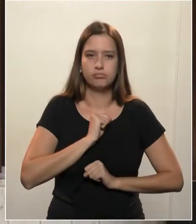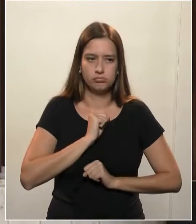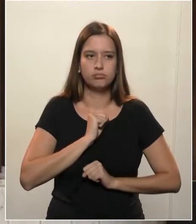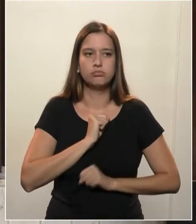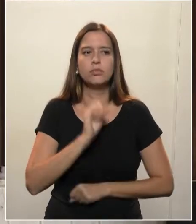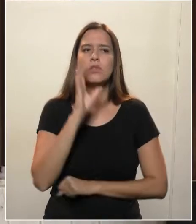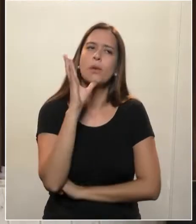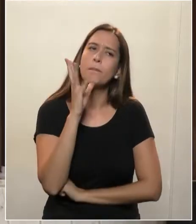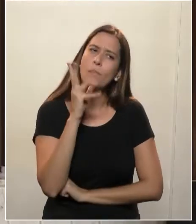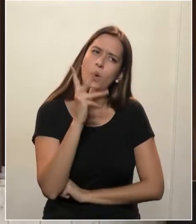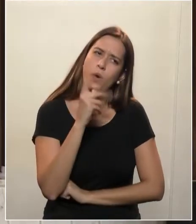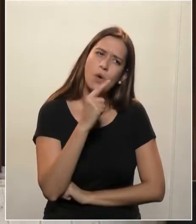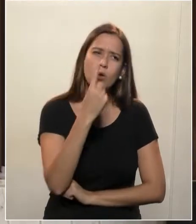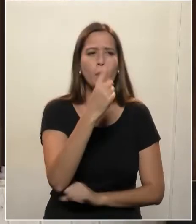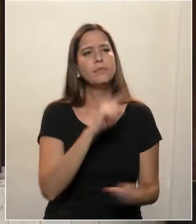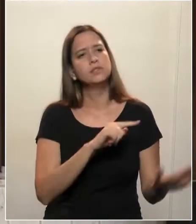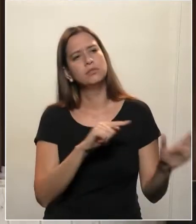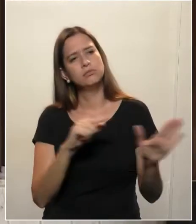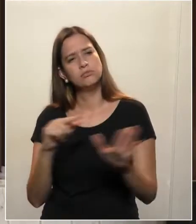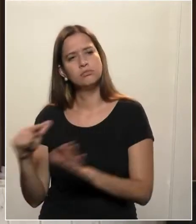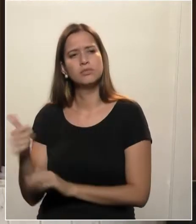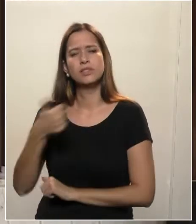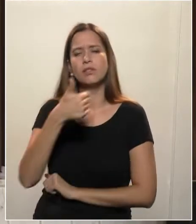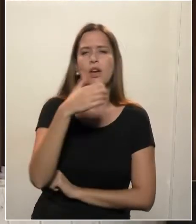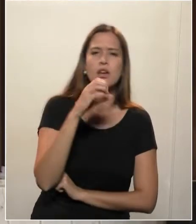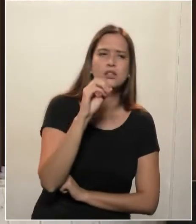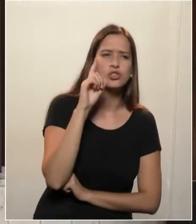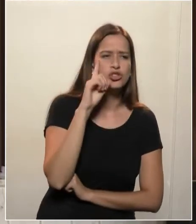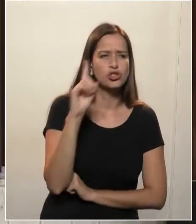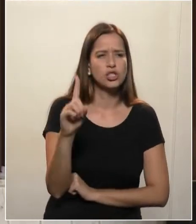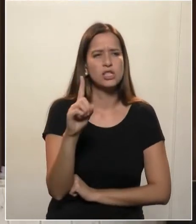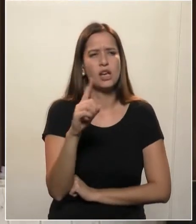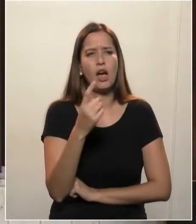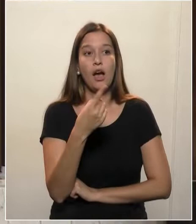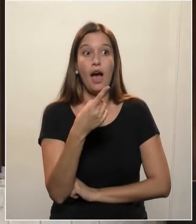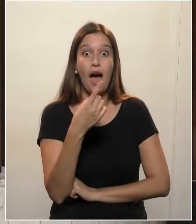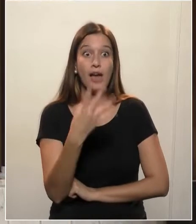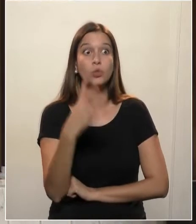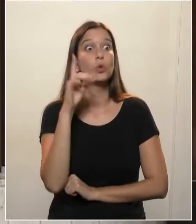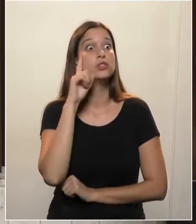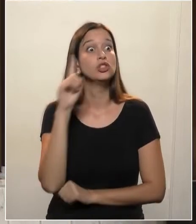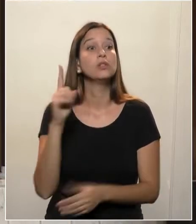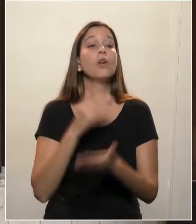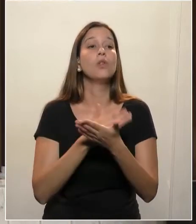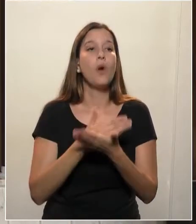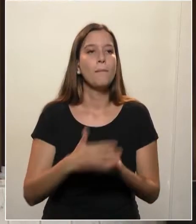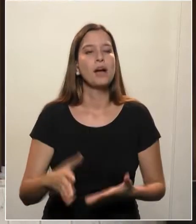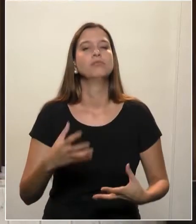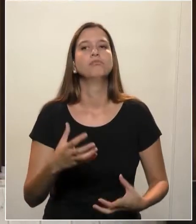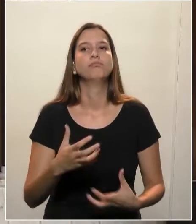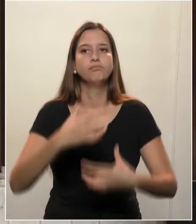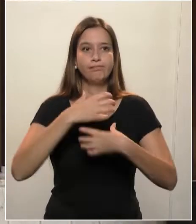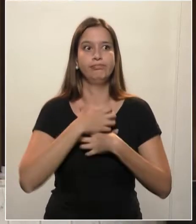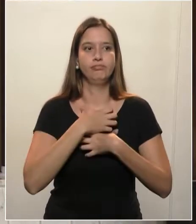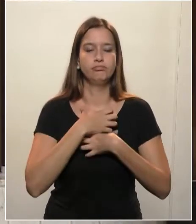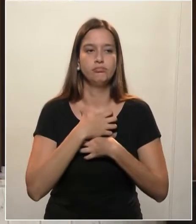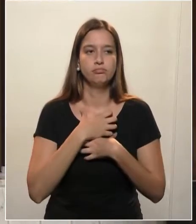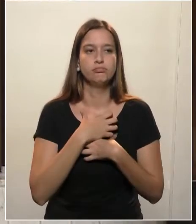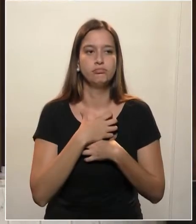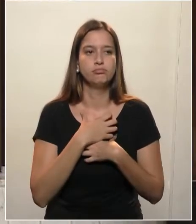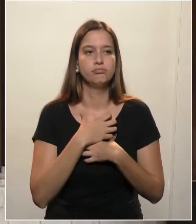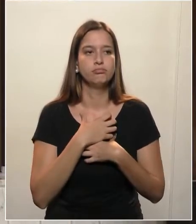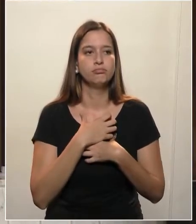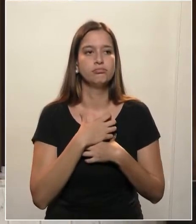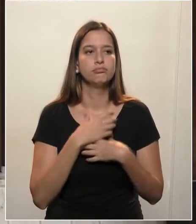semana, daqui a 10 dias, daqui a 14 dias. Isso é um momento